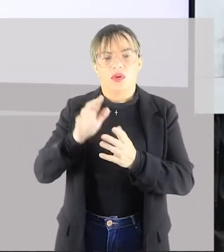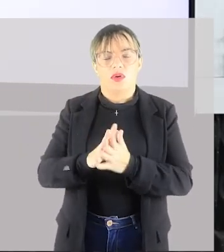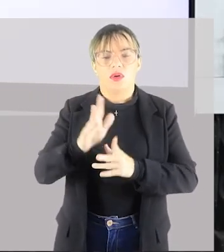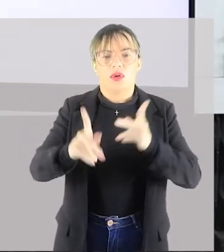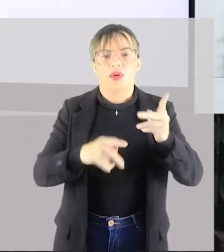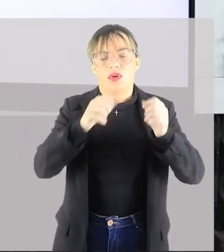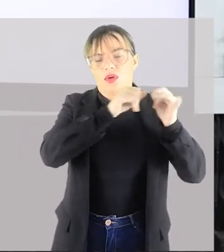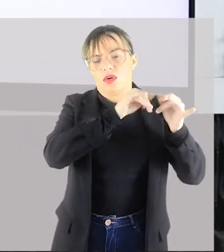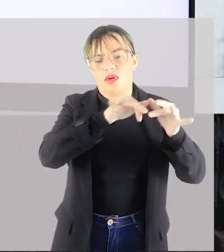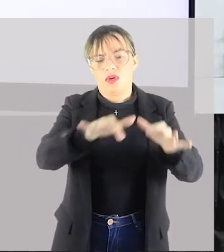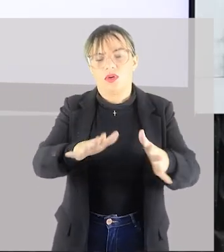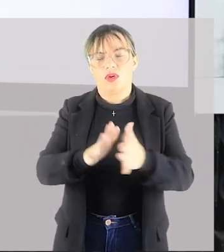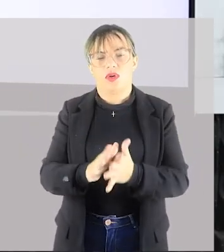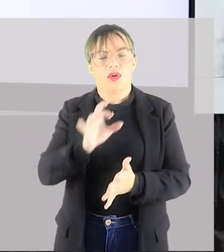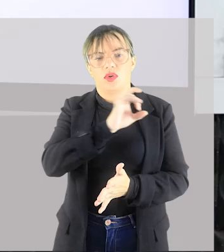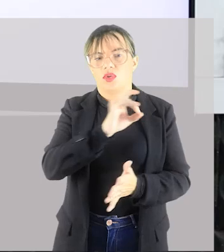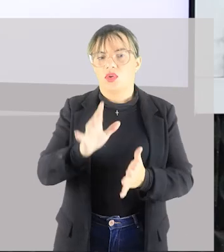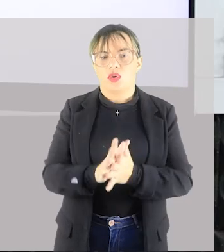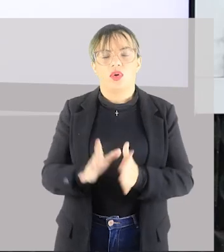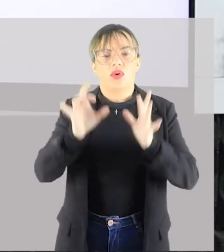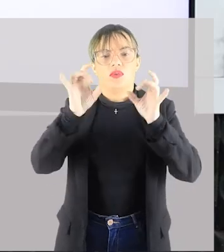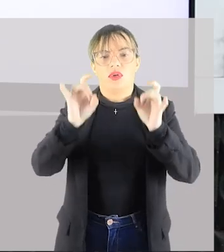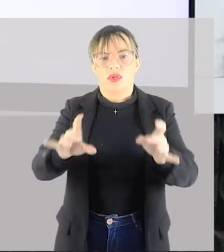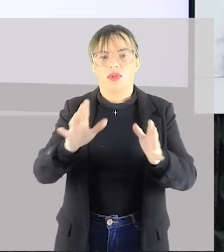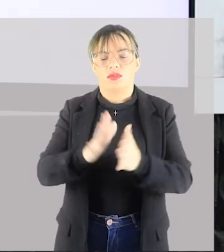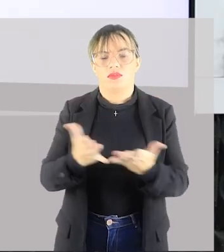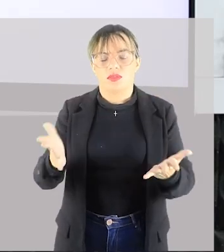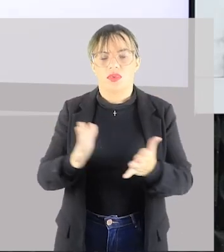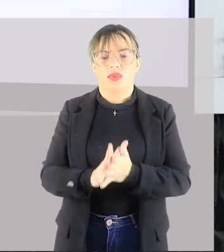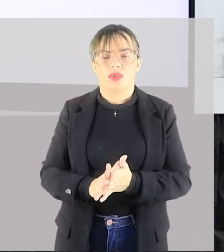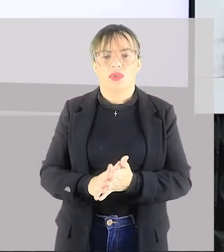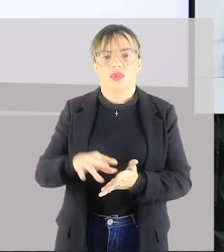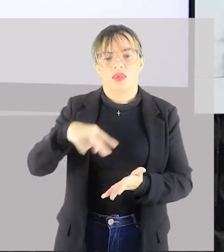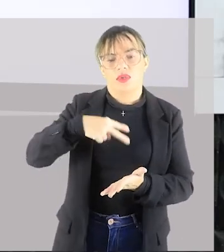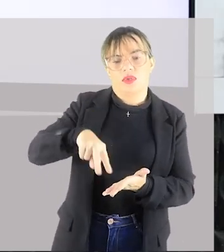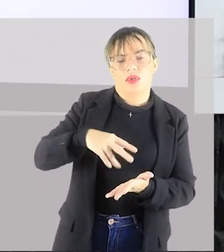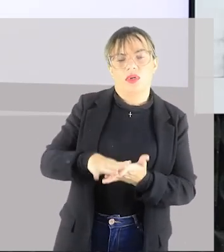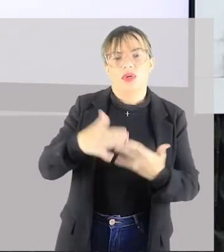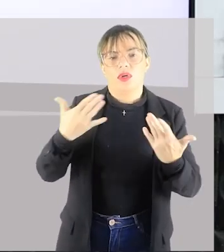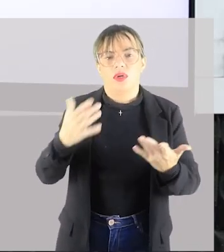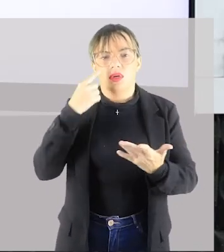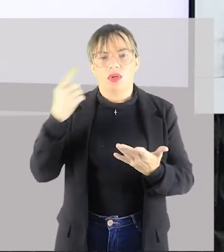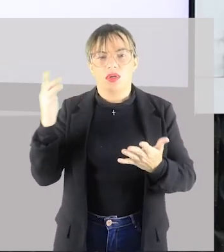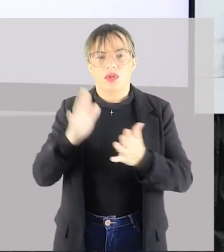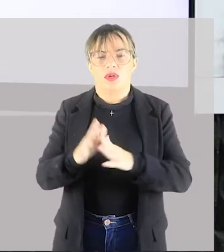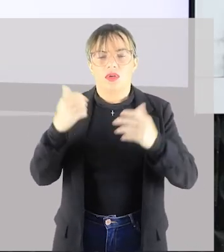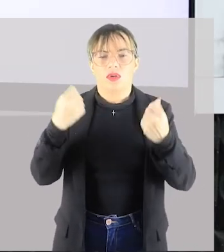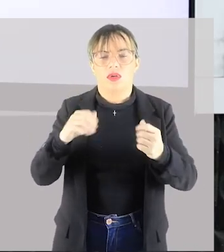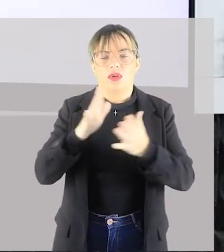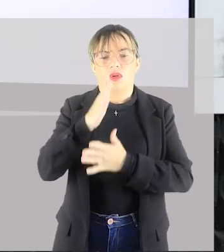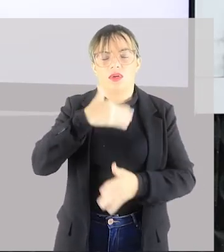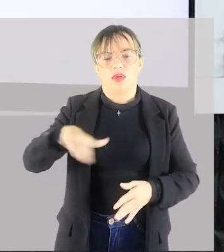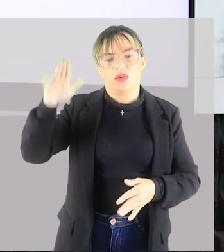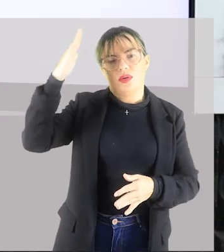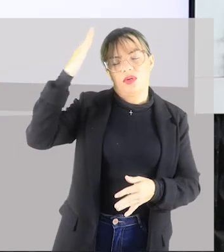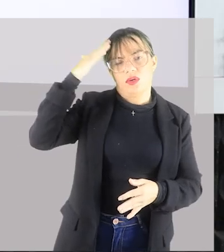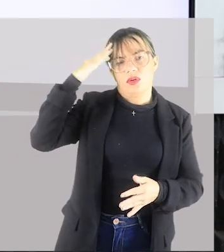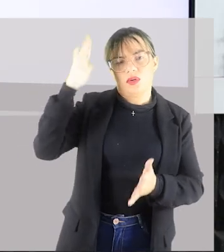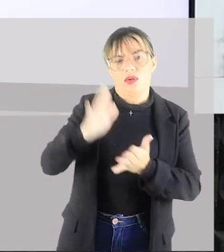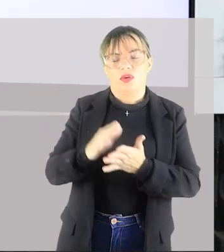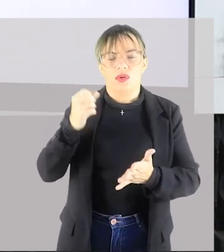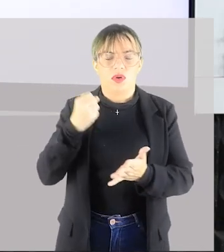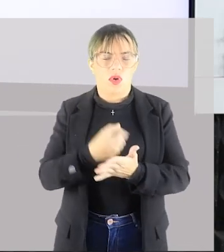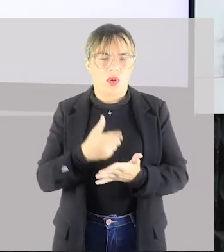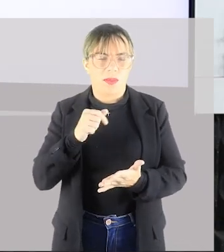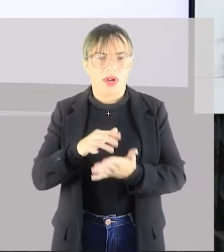Então, o intuito ali é apenas vender aquele produto. Então, o que a gente precisa entender é que quando a gente passa a consumir esse